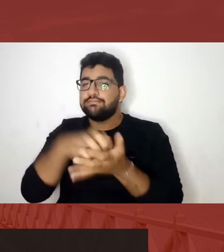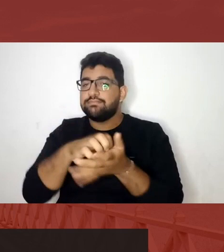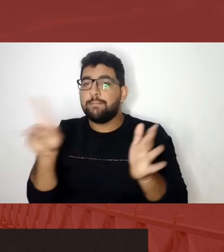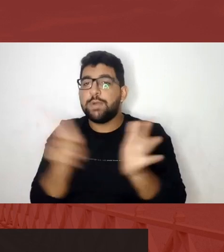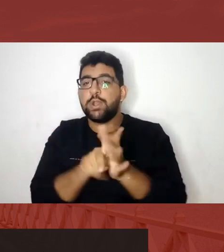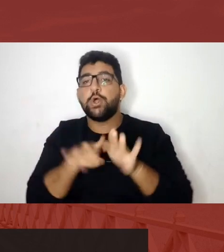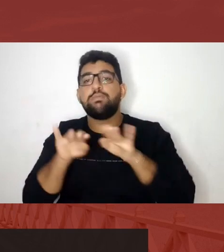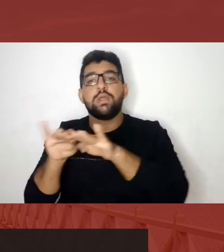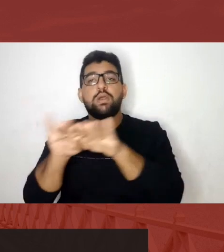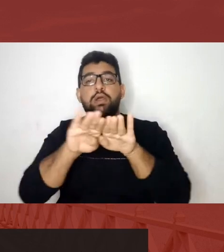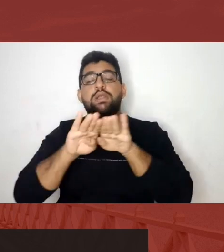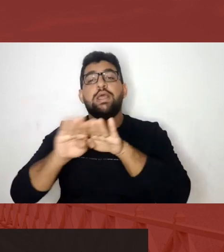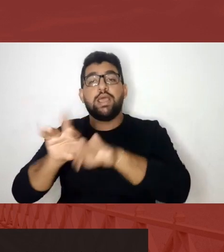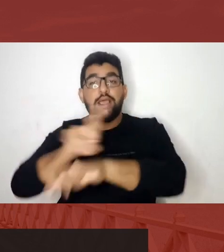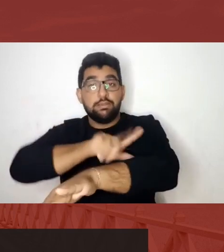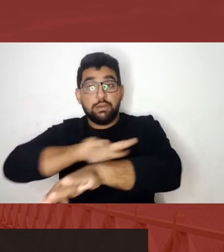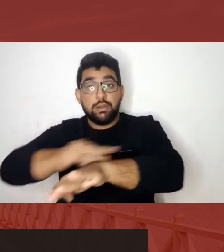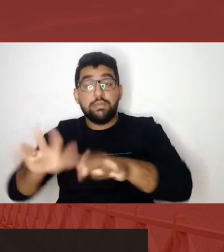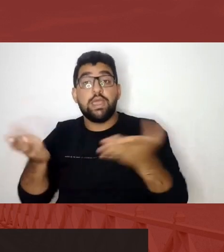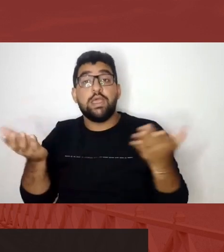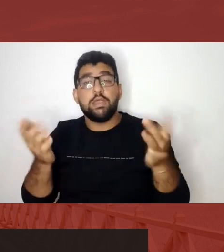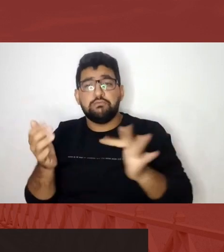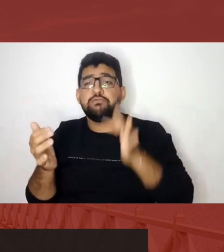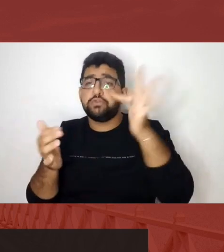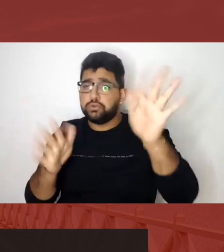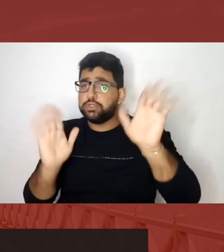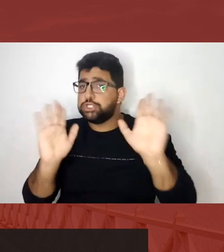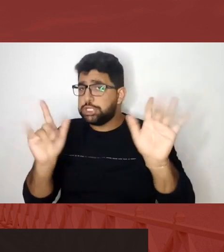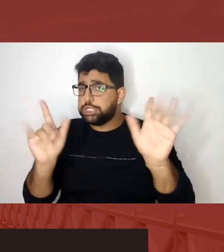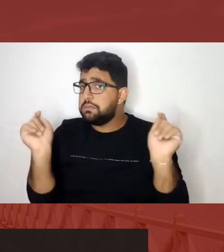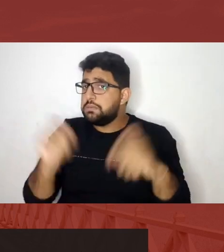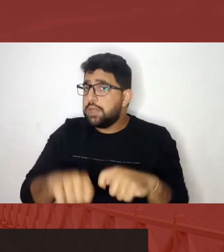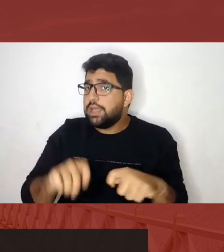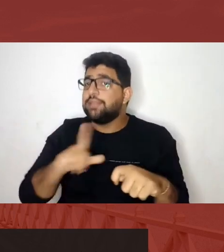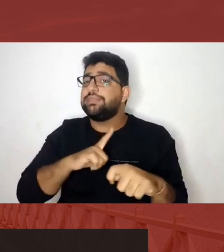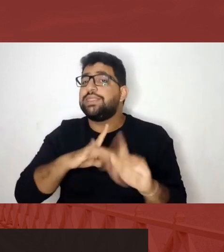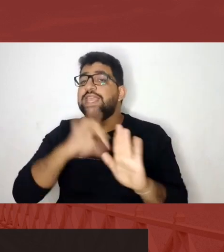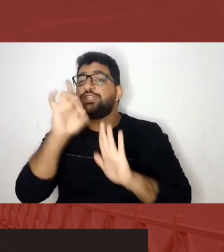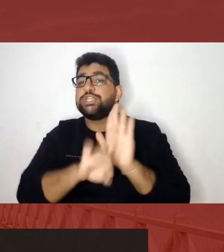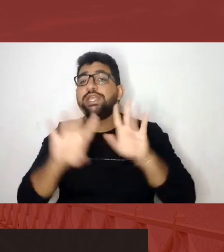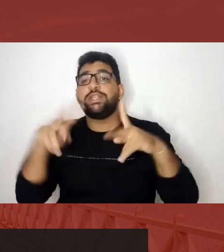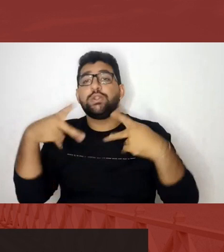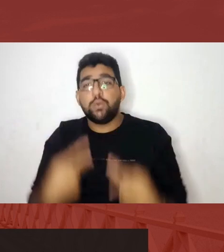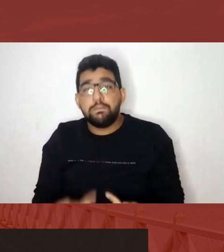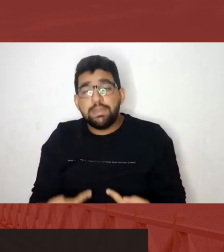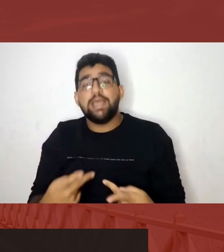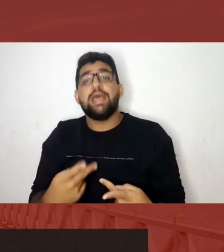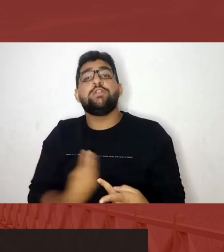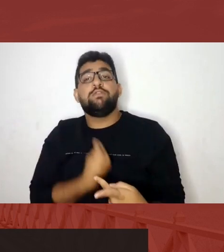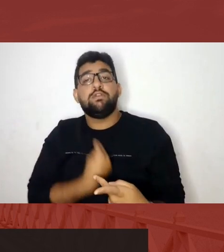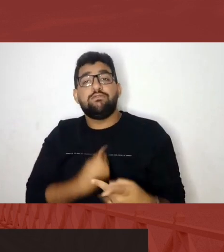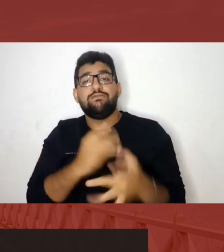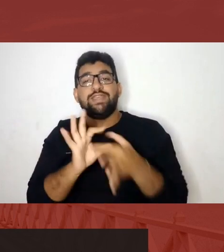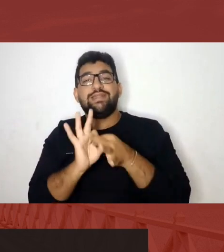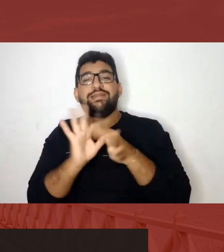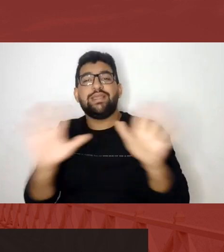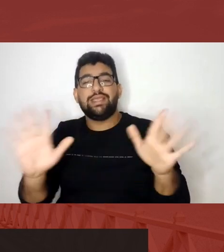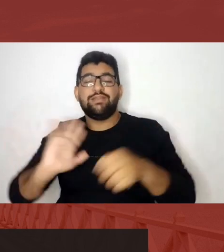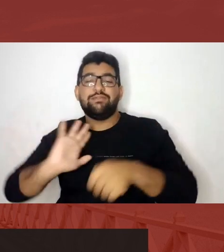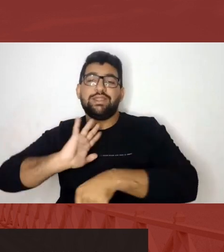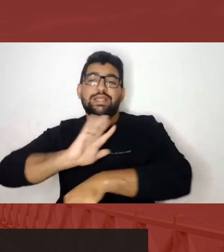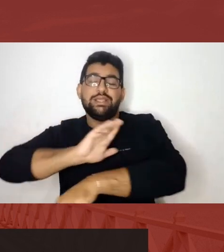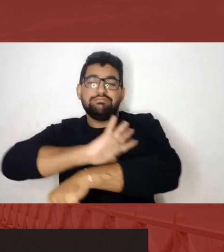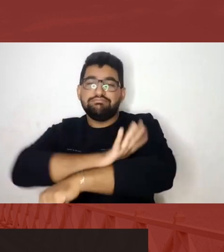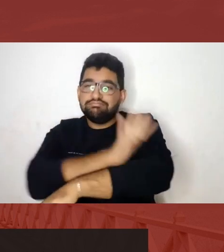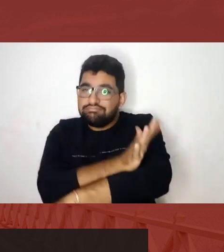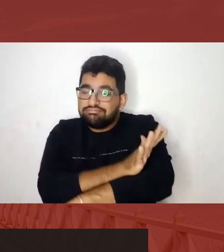breve a gente seja capaz de entender que é um direito humano viver livre de racismo. E que enquanto isso não se